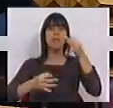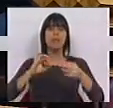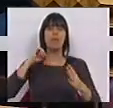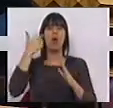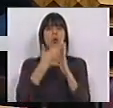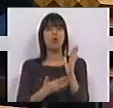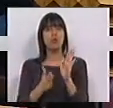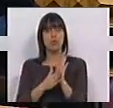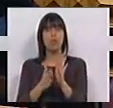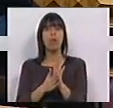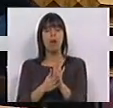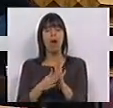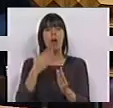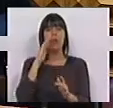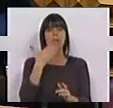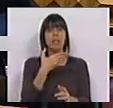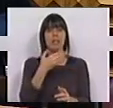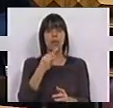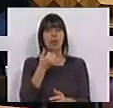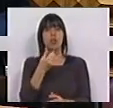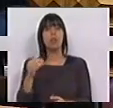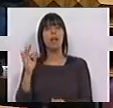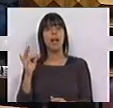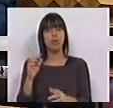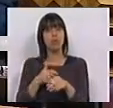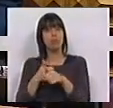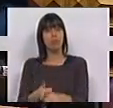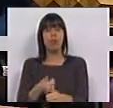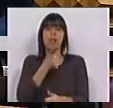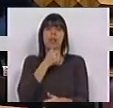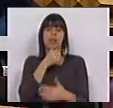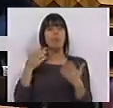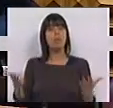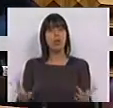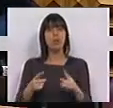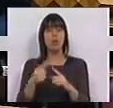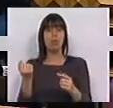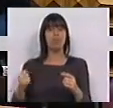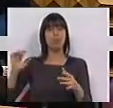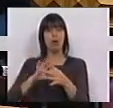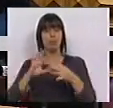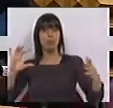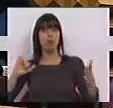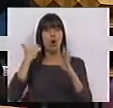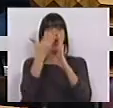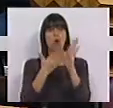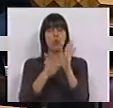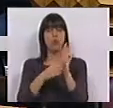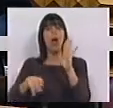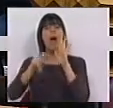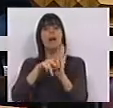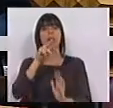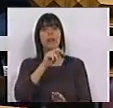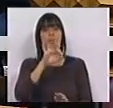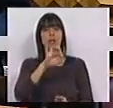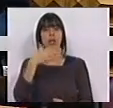Constitucional nº 174 de 2014, que determinou a inconstitucionalidade do artigo